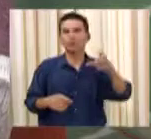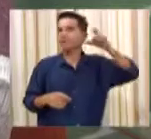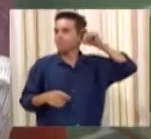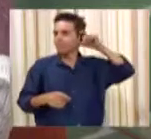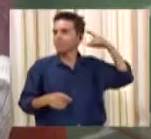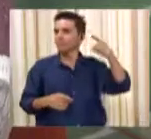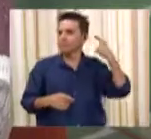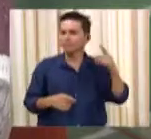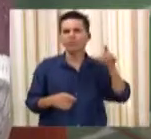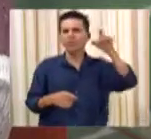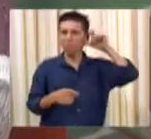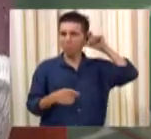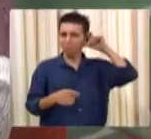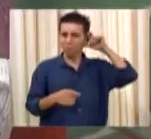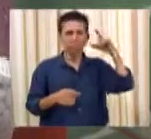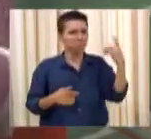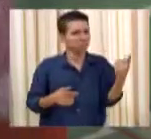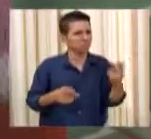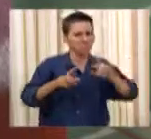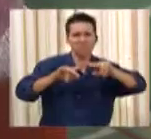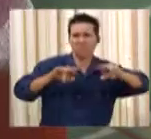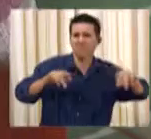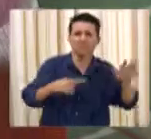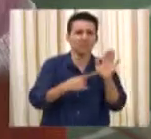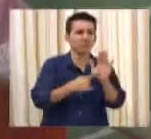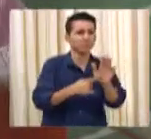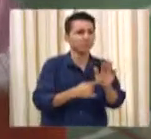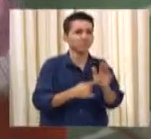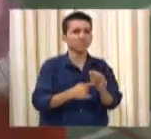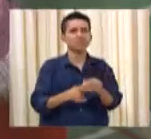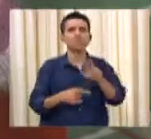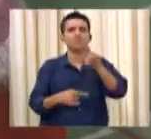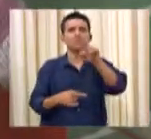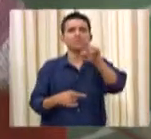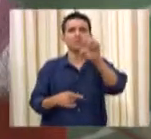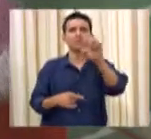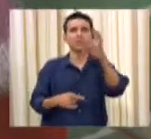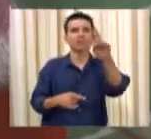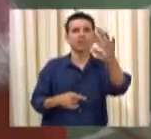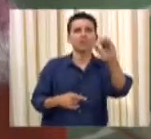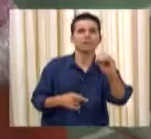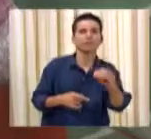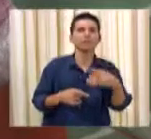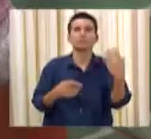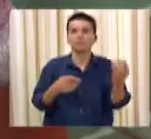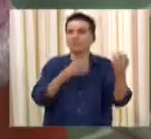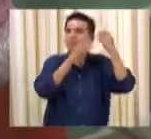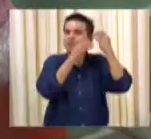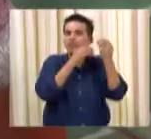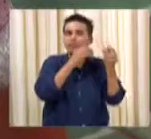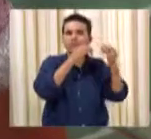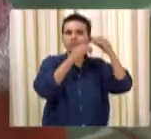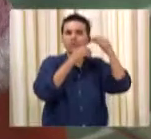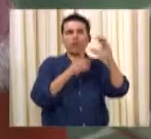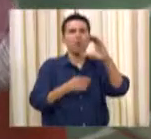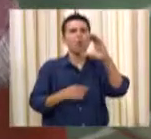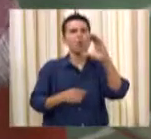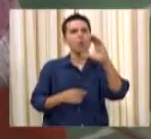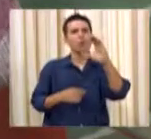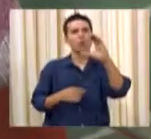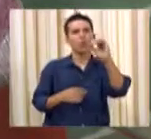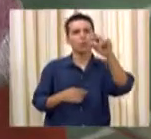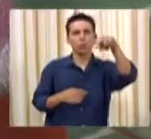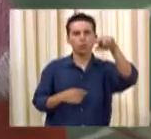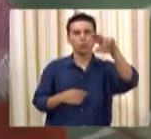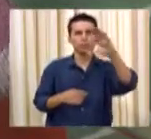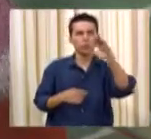auditivos têm de todos os modelos. Tem o retroauricular, tem o de concha, que fica dentro da orelha. E